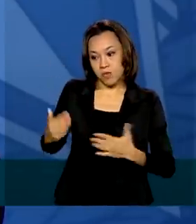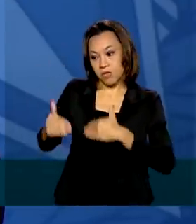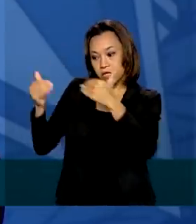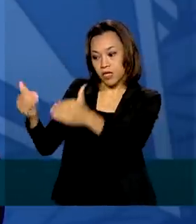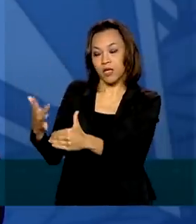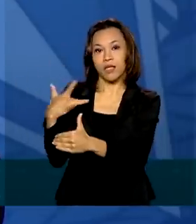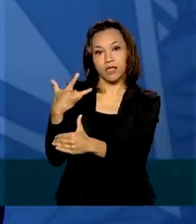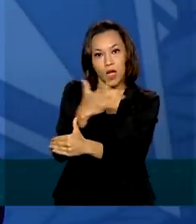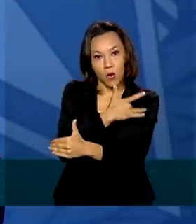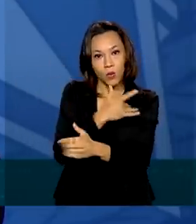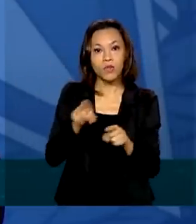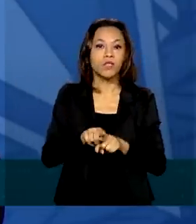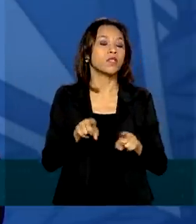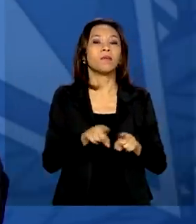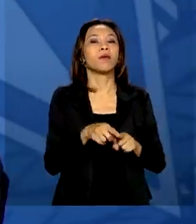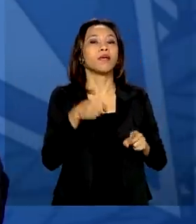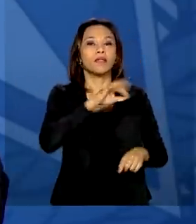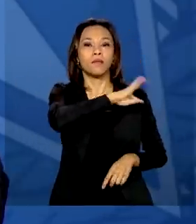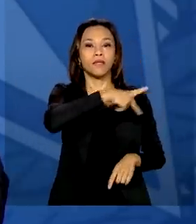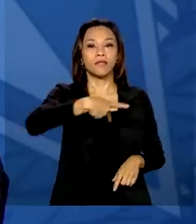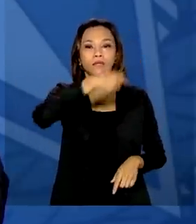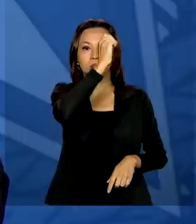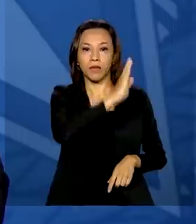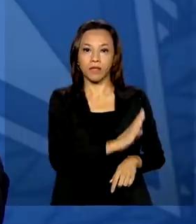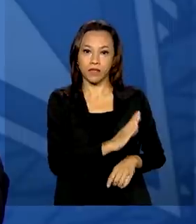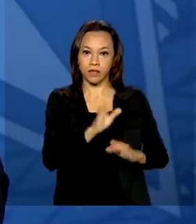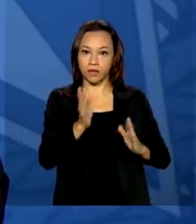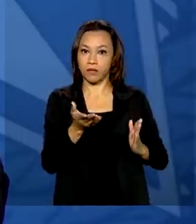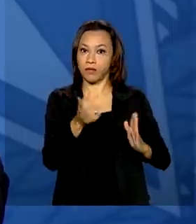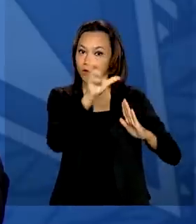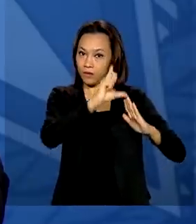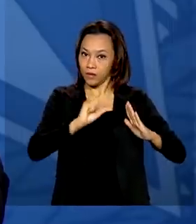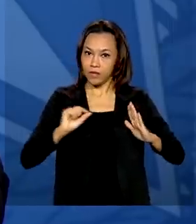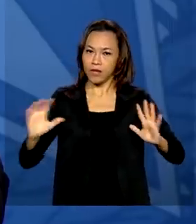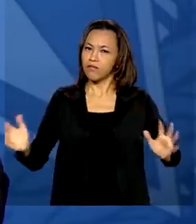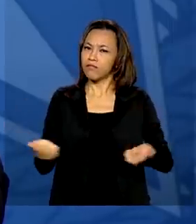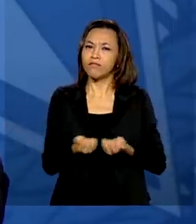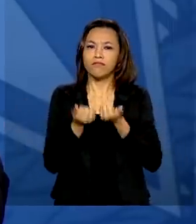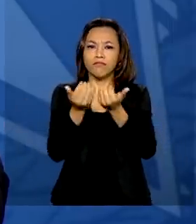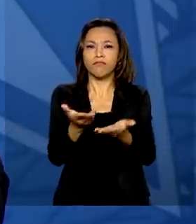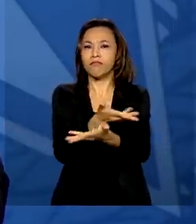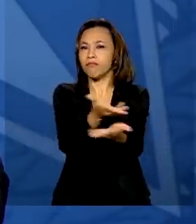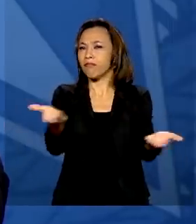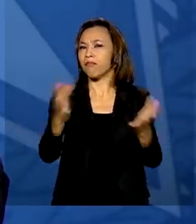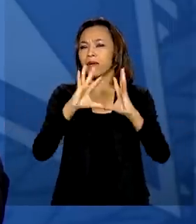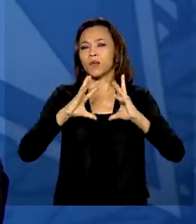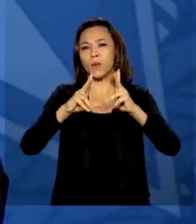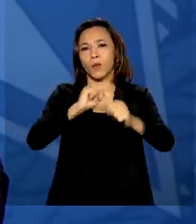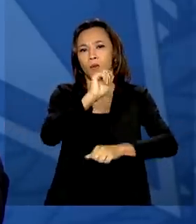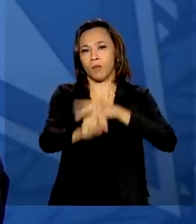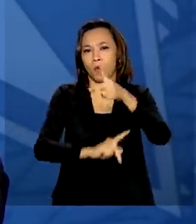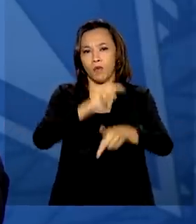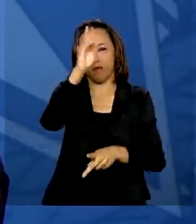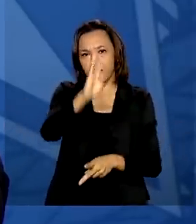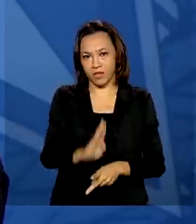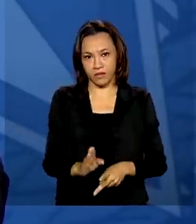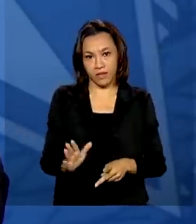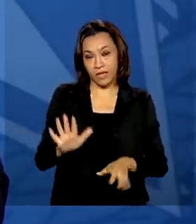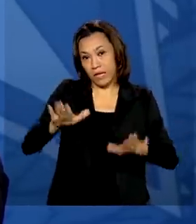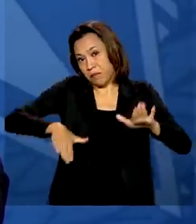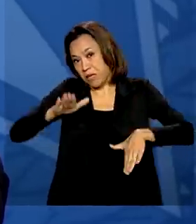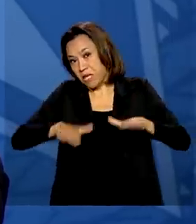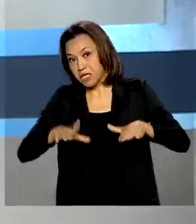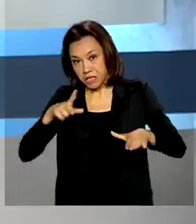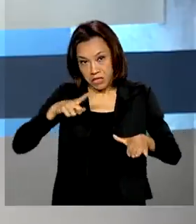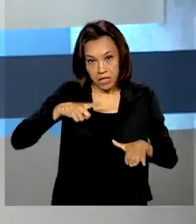e da Presidência da República para todos os brasileiros, independentemente de plano de saúde